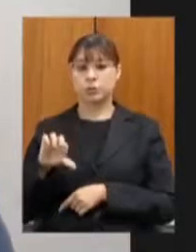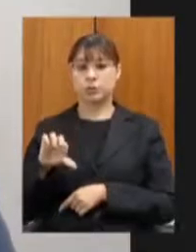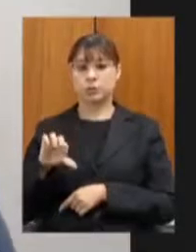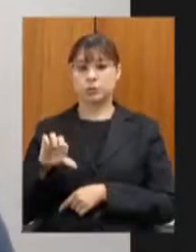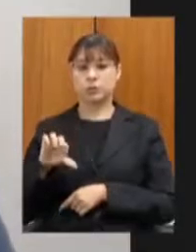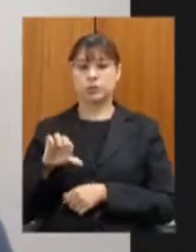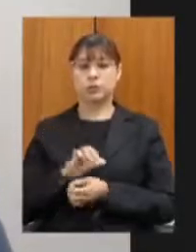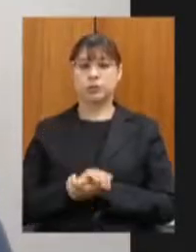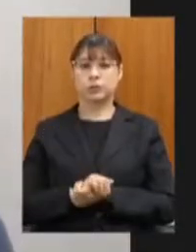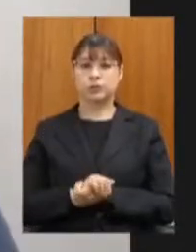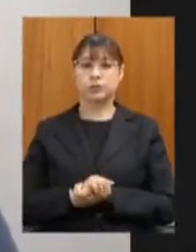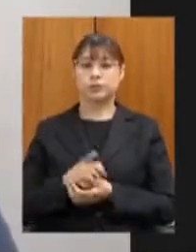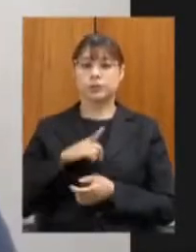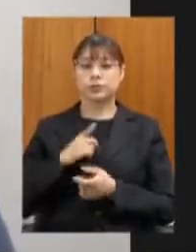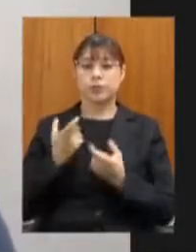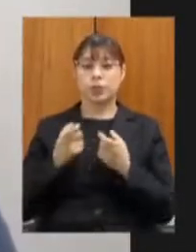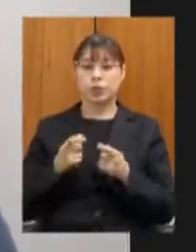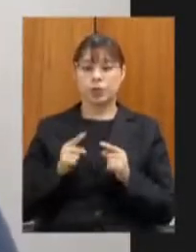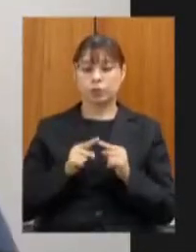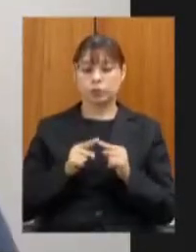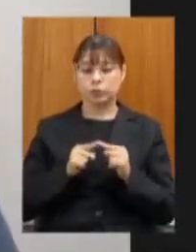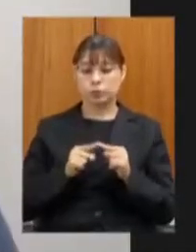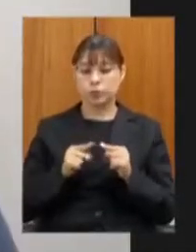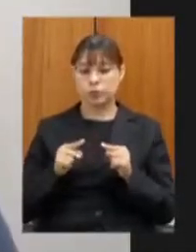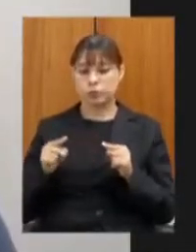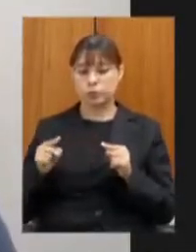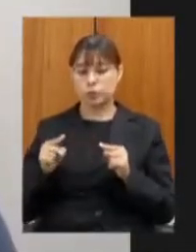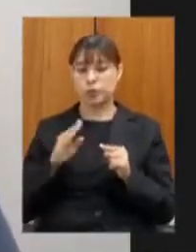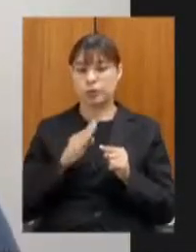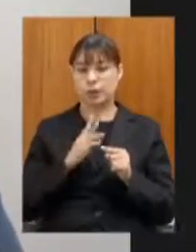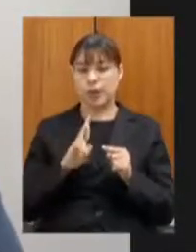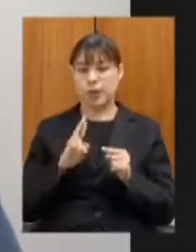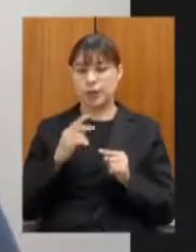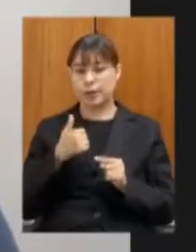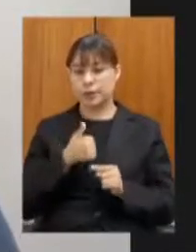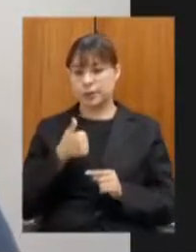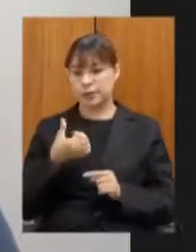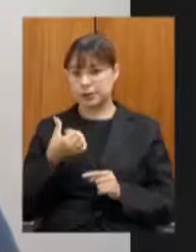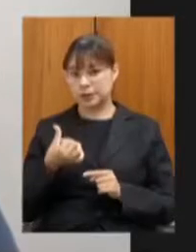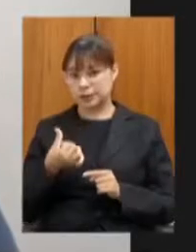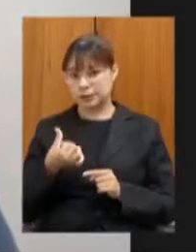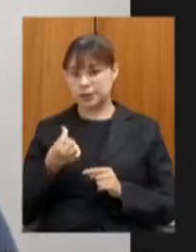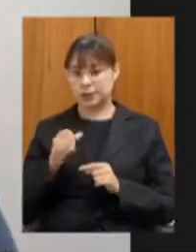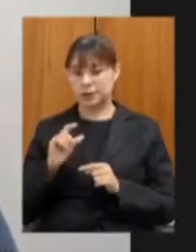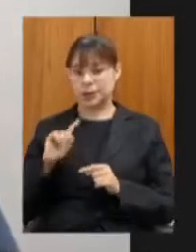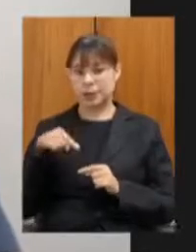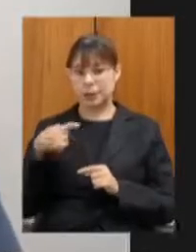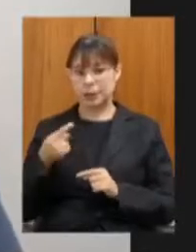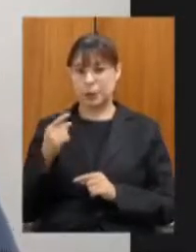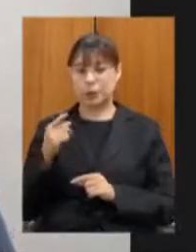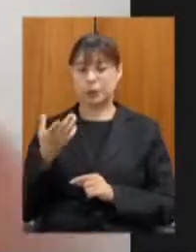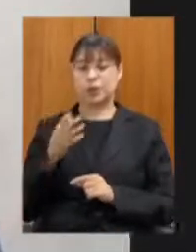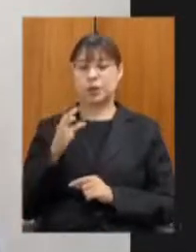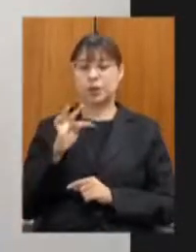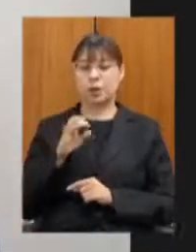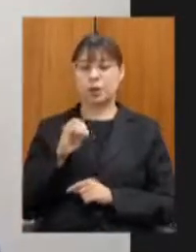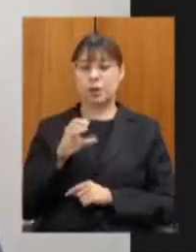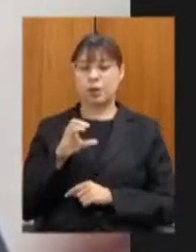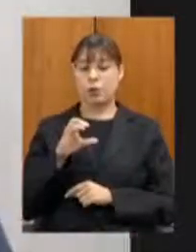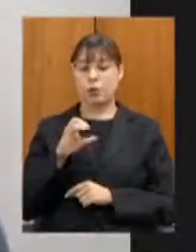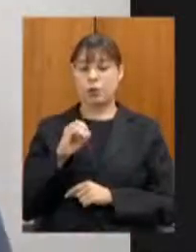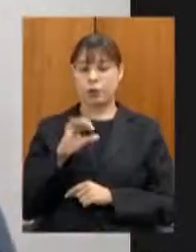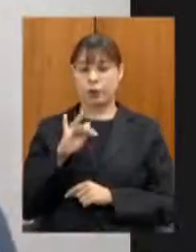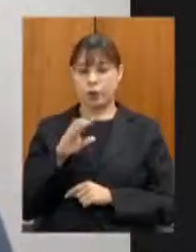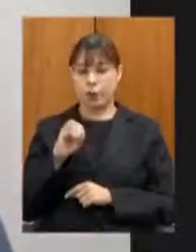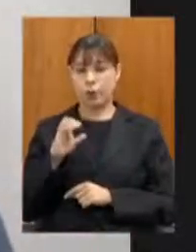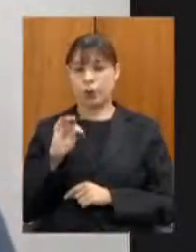um trecho que vai do entroncamento da BR 116 depois de Teoflotone até o município de Pavão